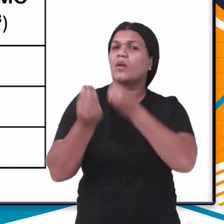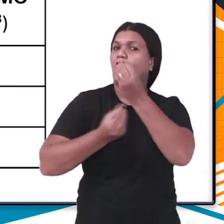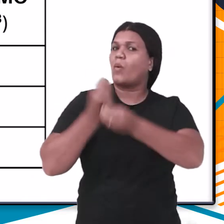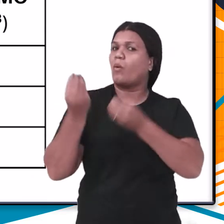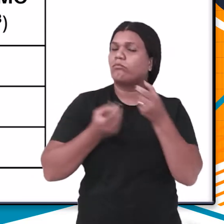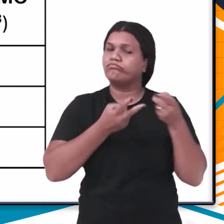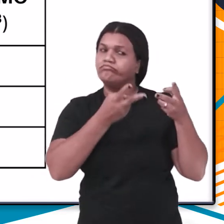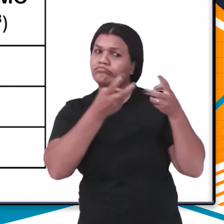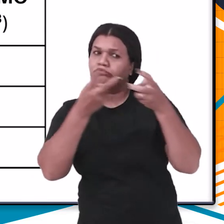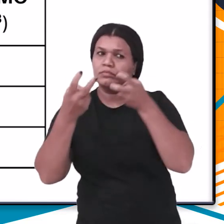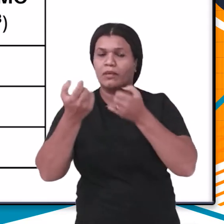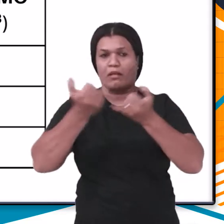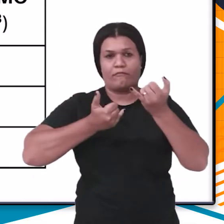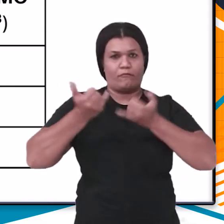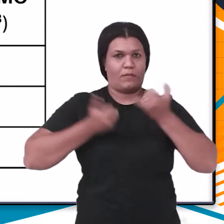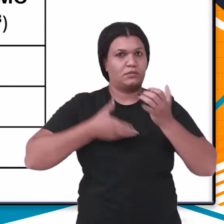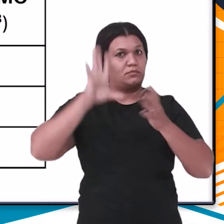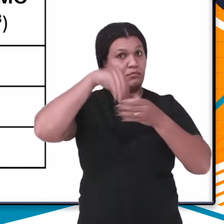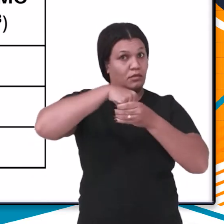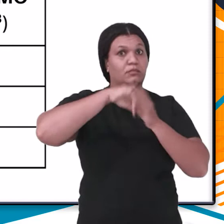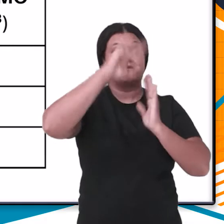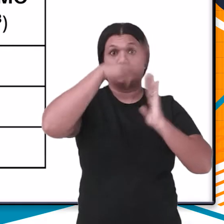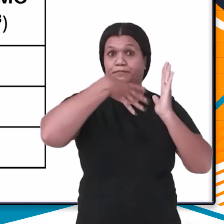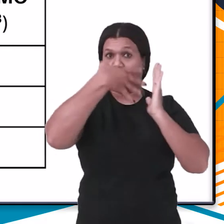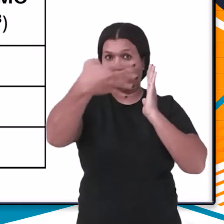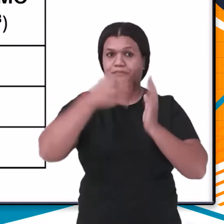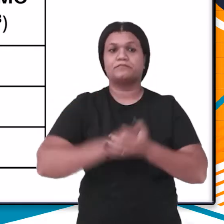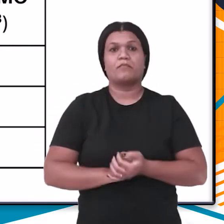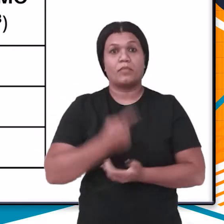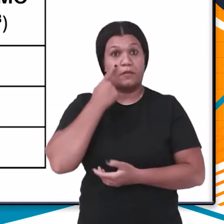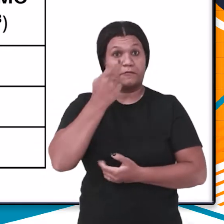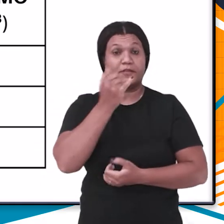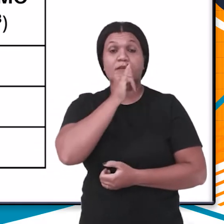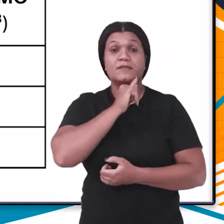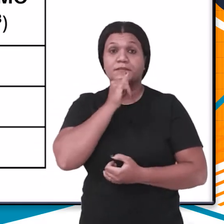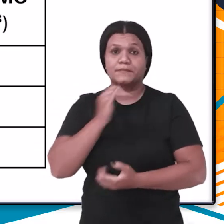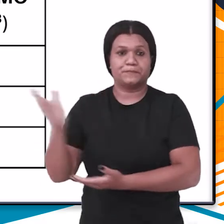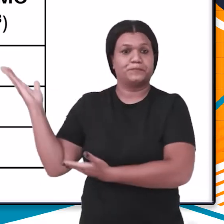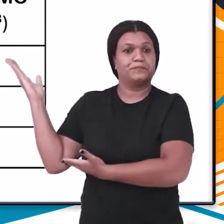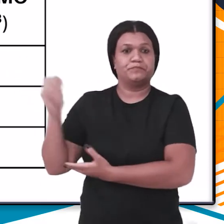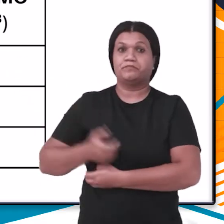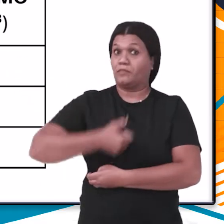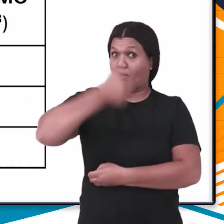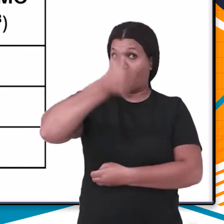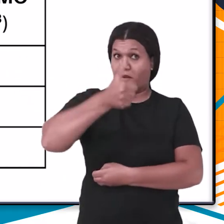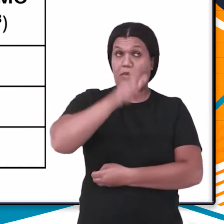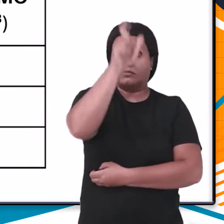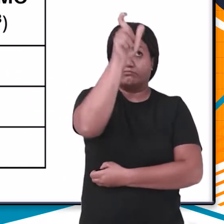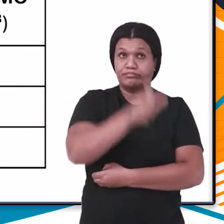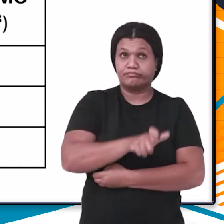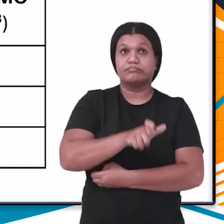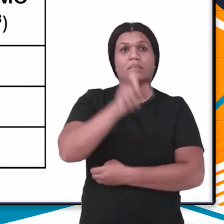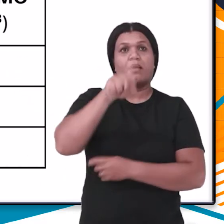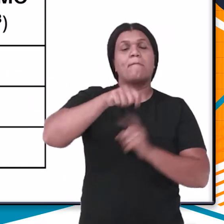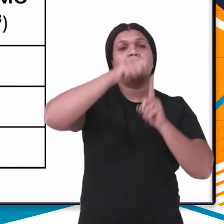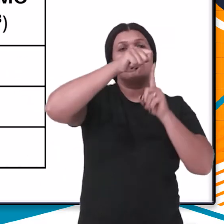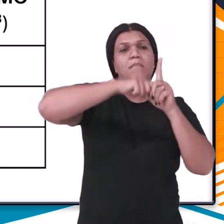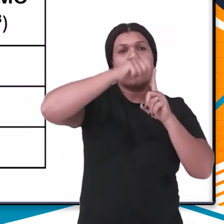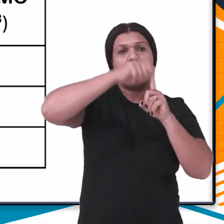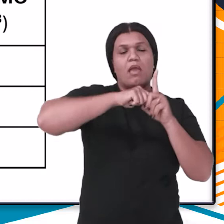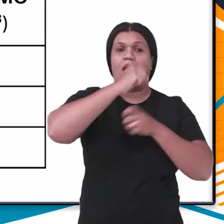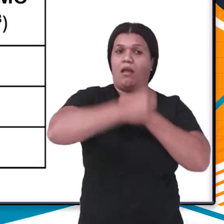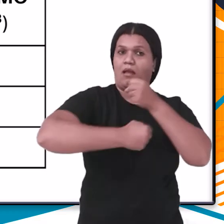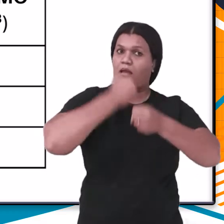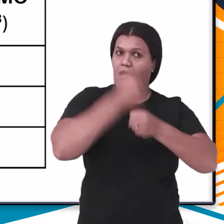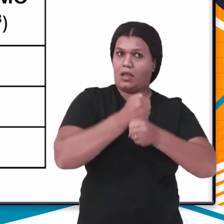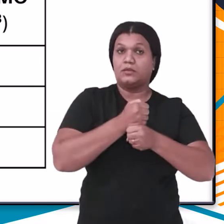Vejamos como se faz a leitura da informação que está na tabela. Aqui nesse exemplo, na primeira coluna estão relacionados